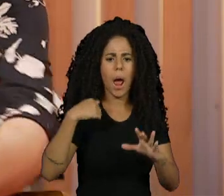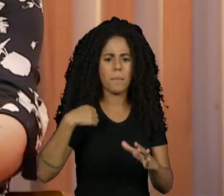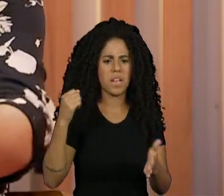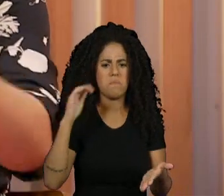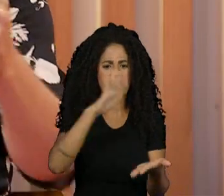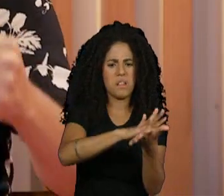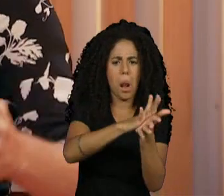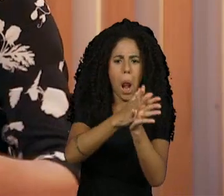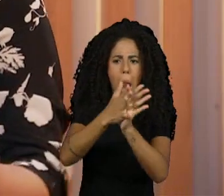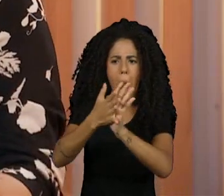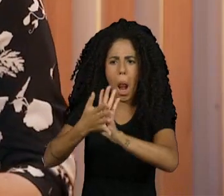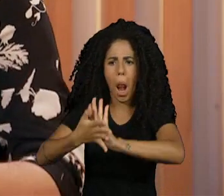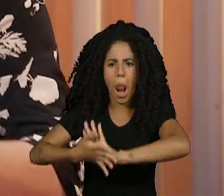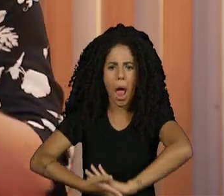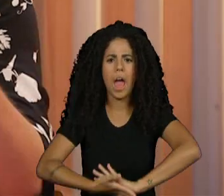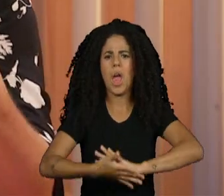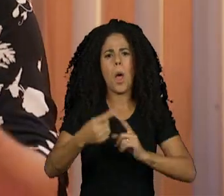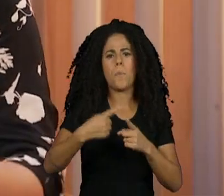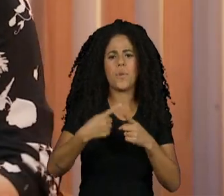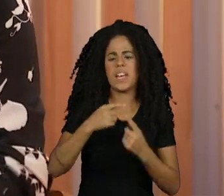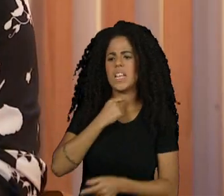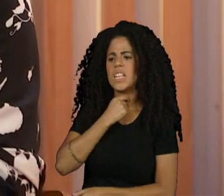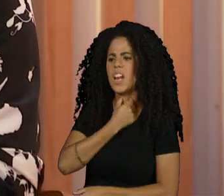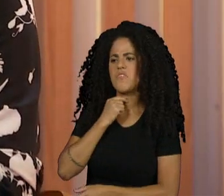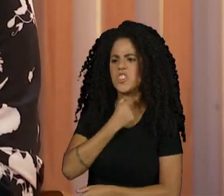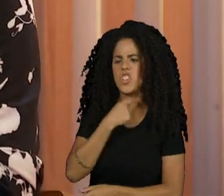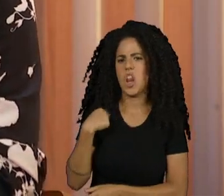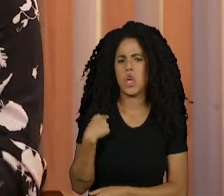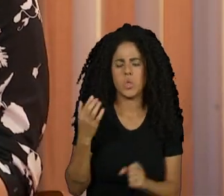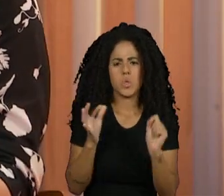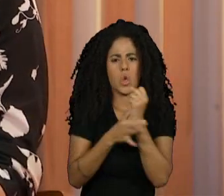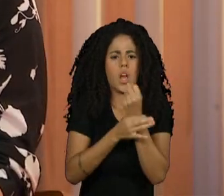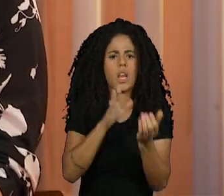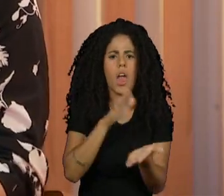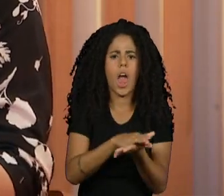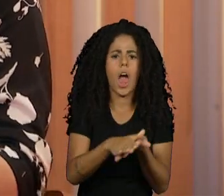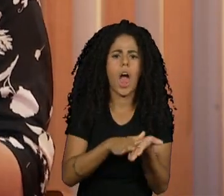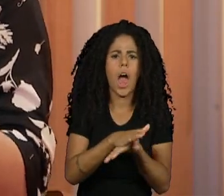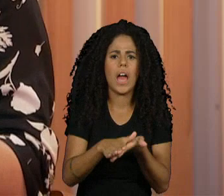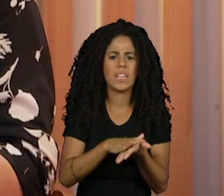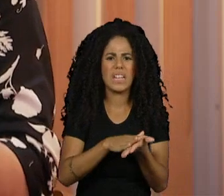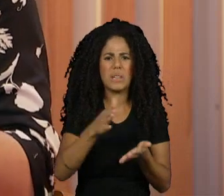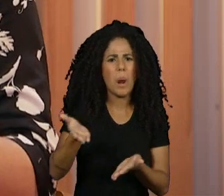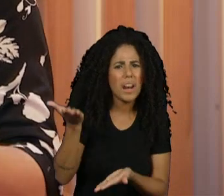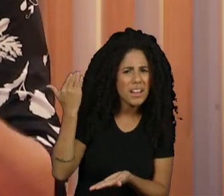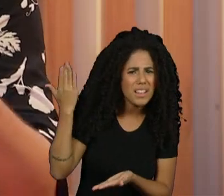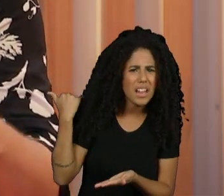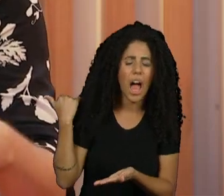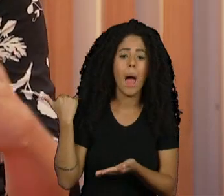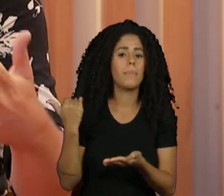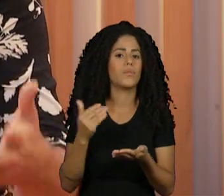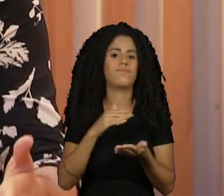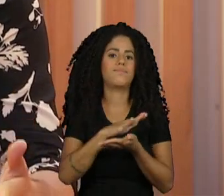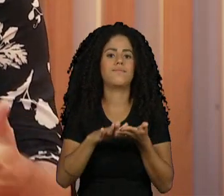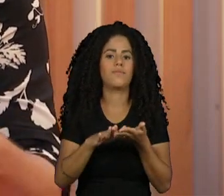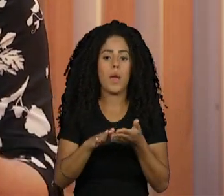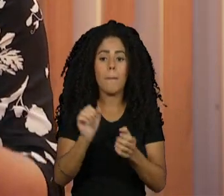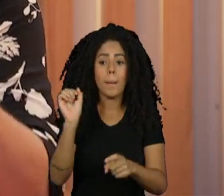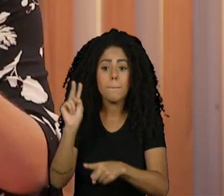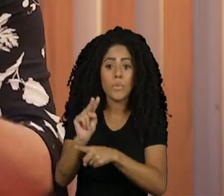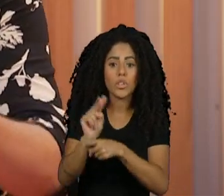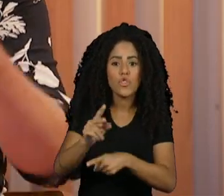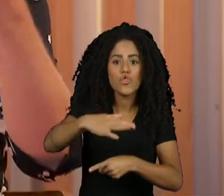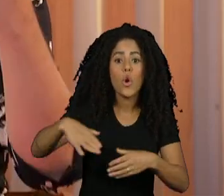travestis. As travestis trazem insegurança para as cidades. Ninguém se preocupava em trazer segurança para as travestis,